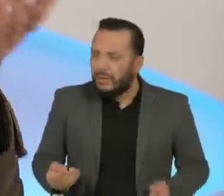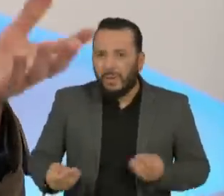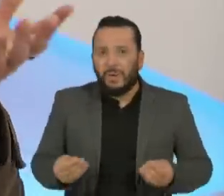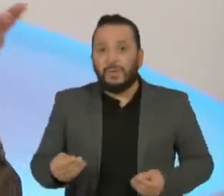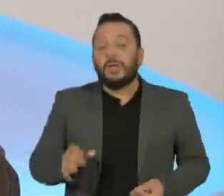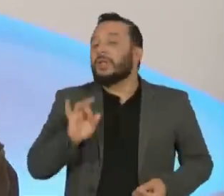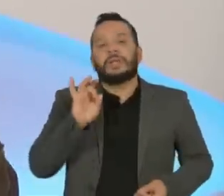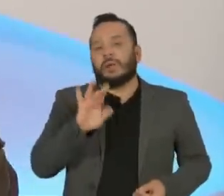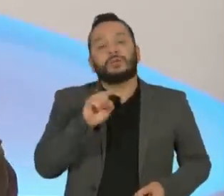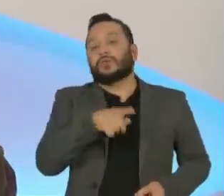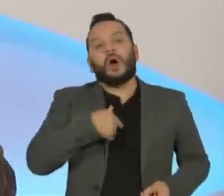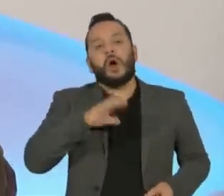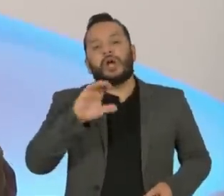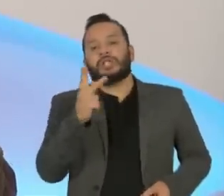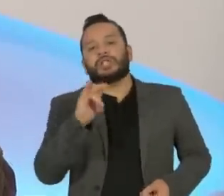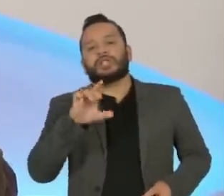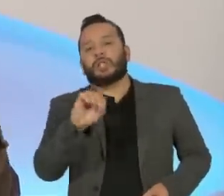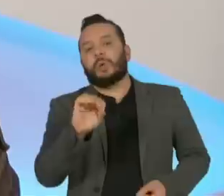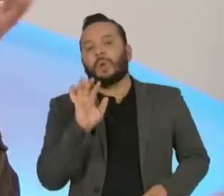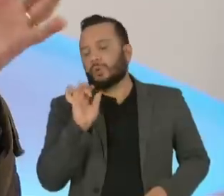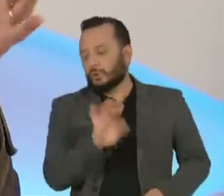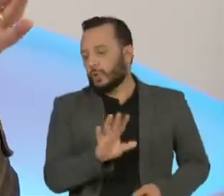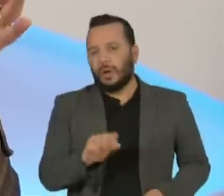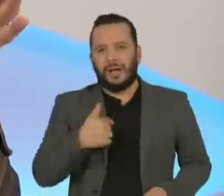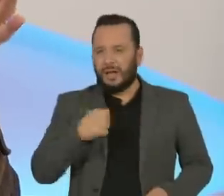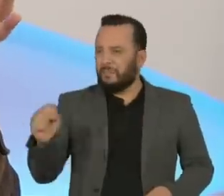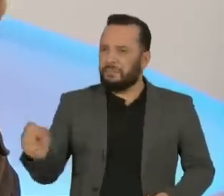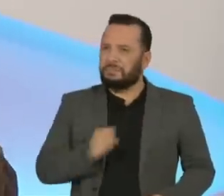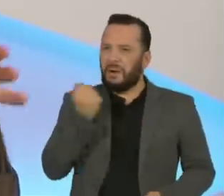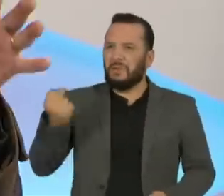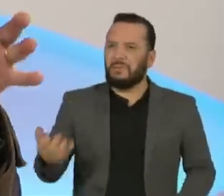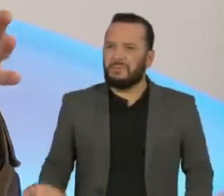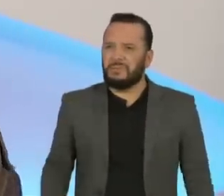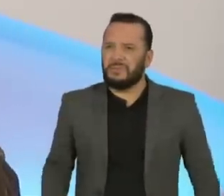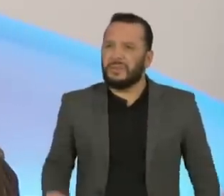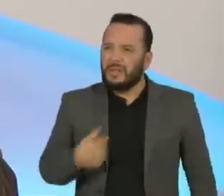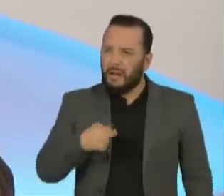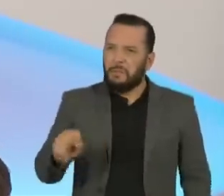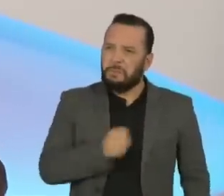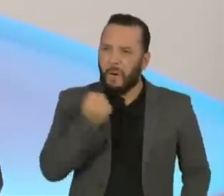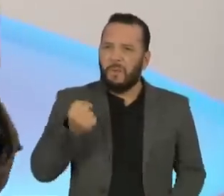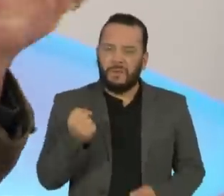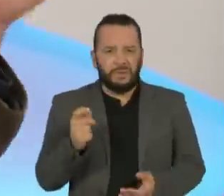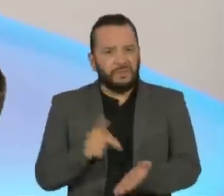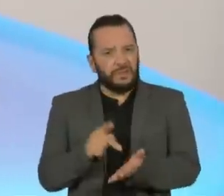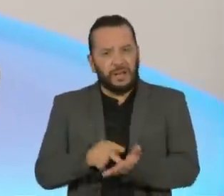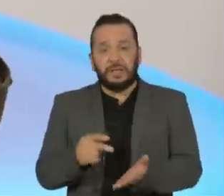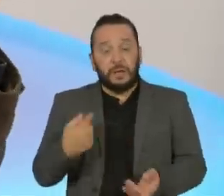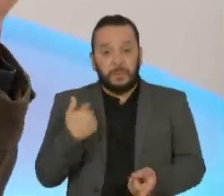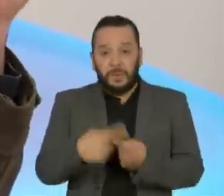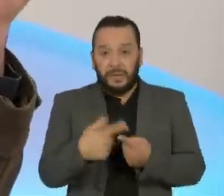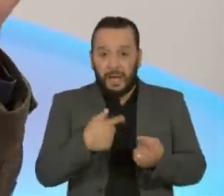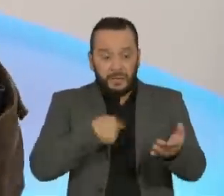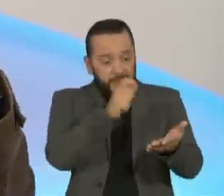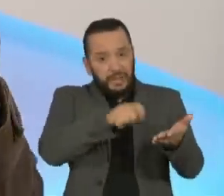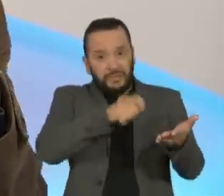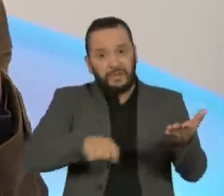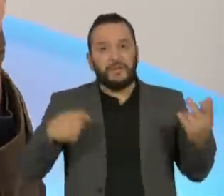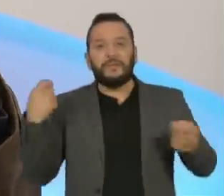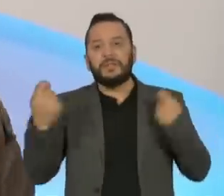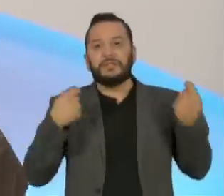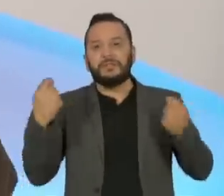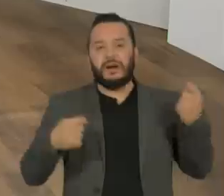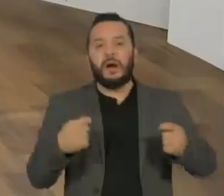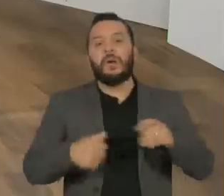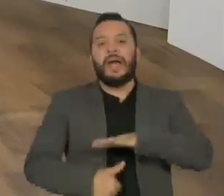o ídolo era o Chico Buarque. Então, eu ficava irritadíssimo com isso, irritadíssimo, porque aí eu ia escrever a música no festival e o reitor,